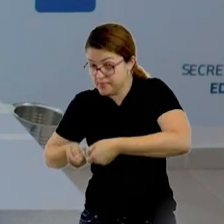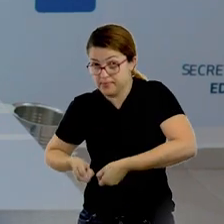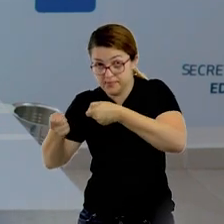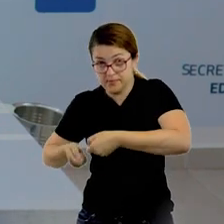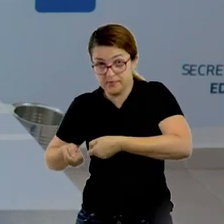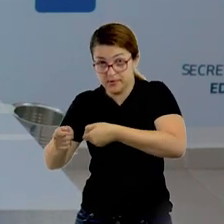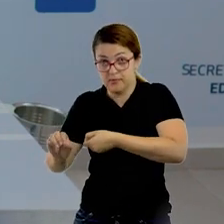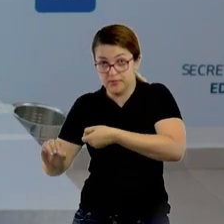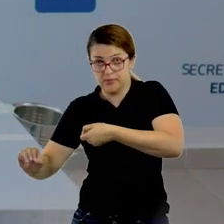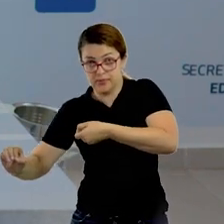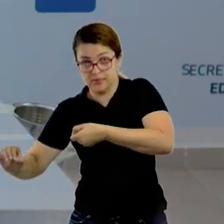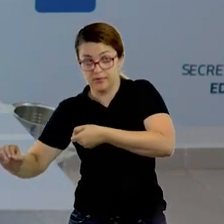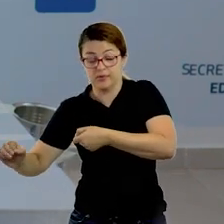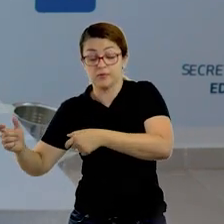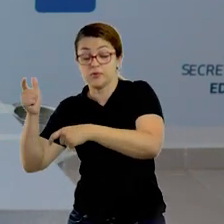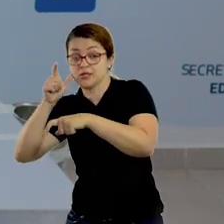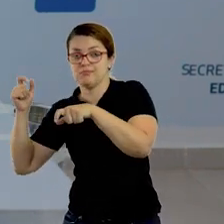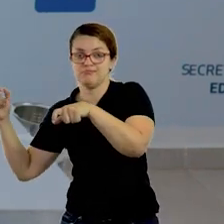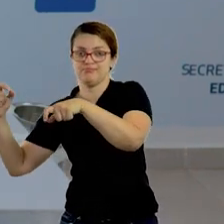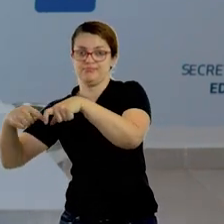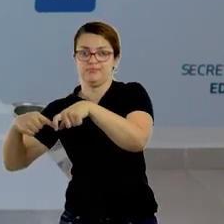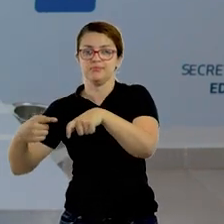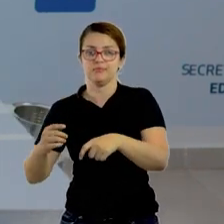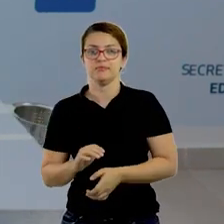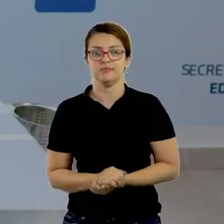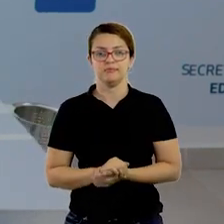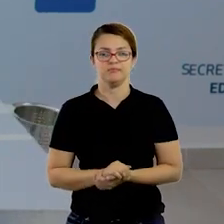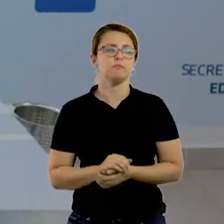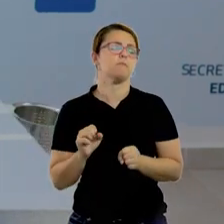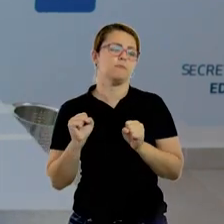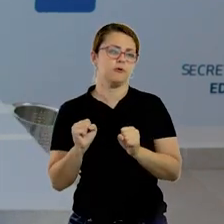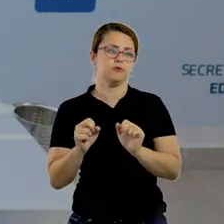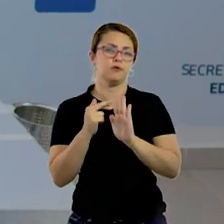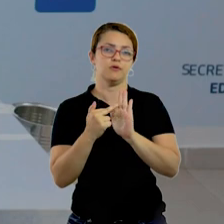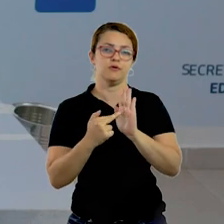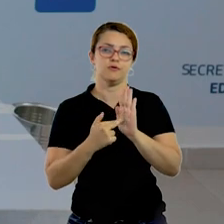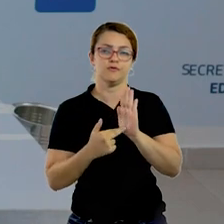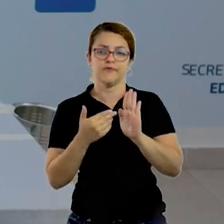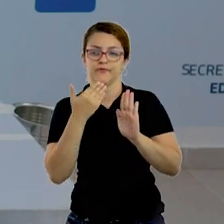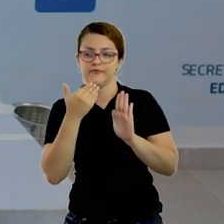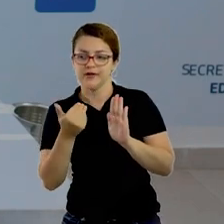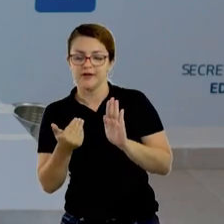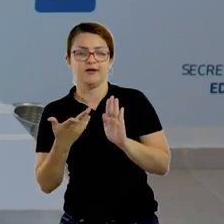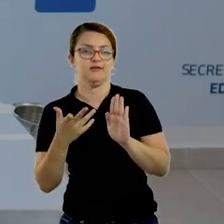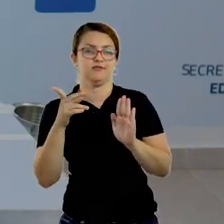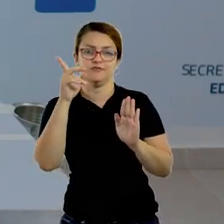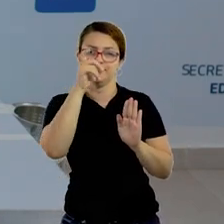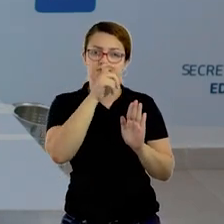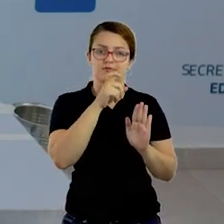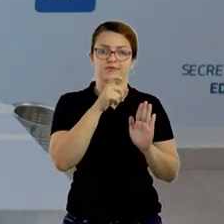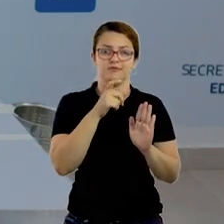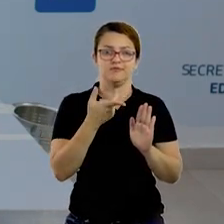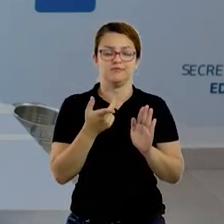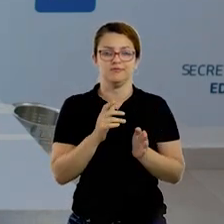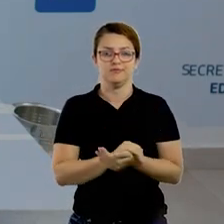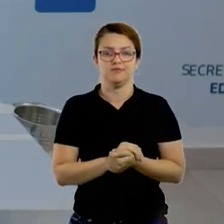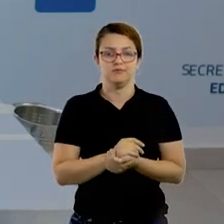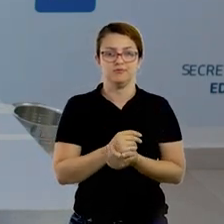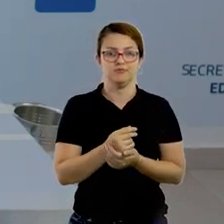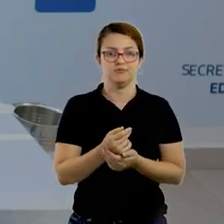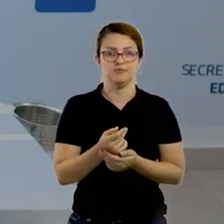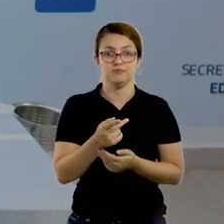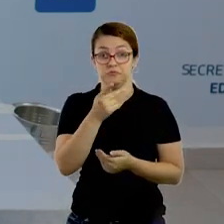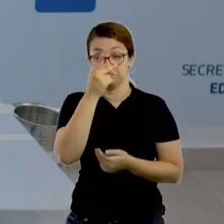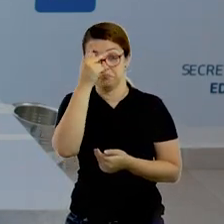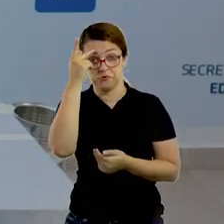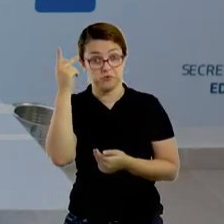deslocar a bolinha até o gol. Você pode colocar algumas regras, caso fique fácil, para não ficar duas crianças, duas pessoas em